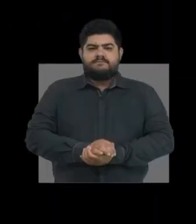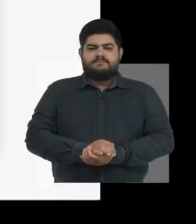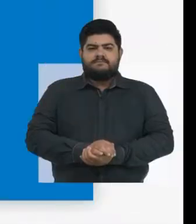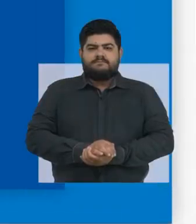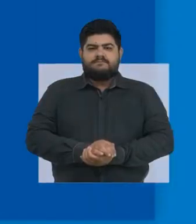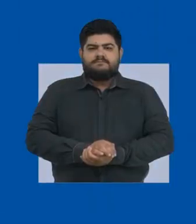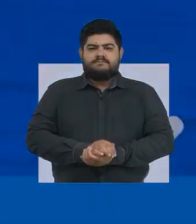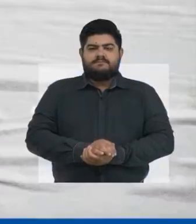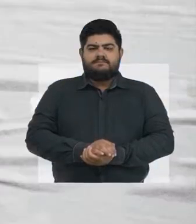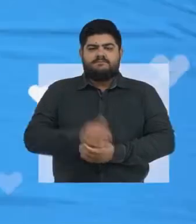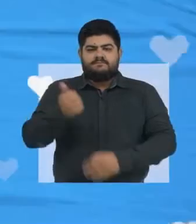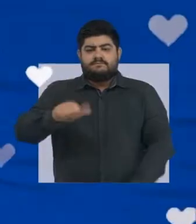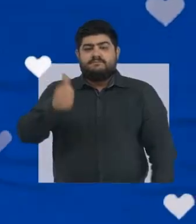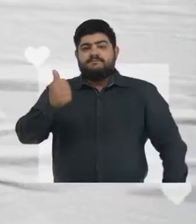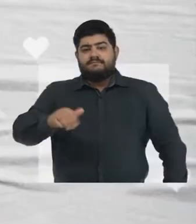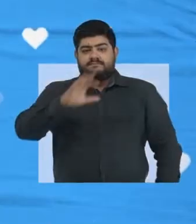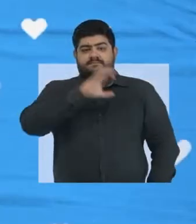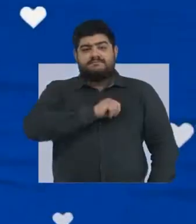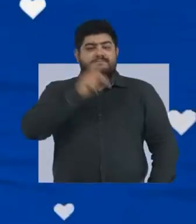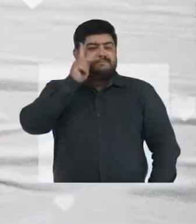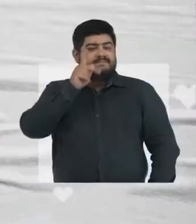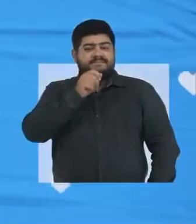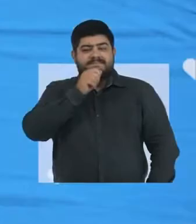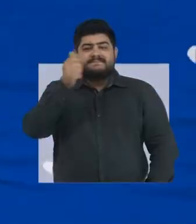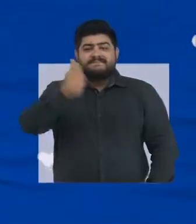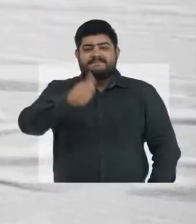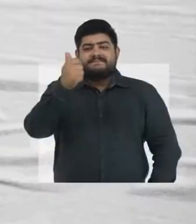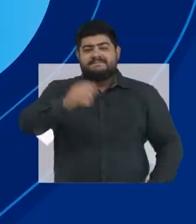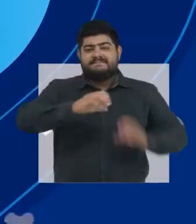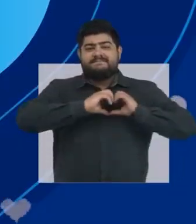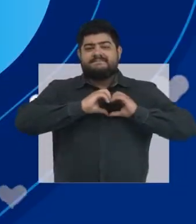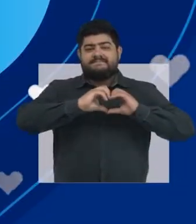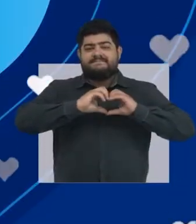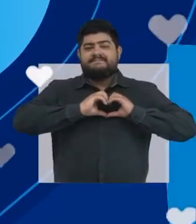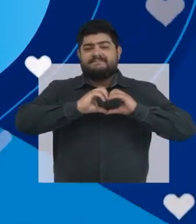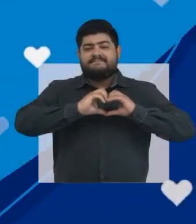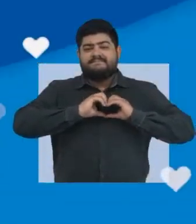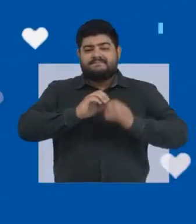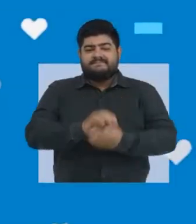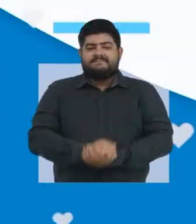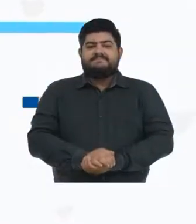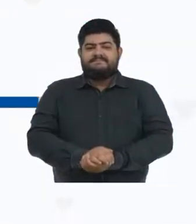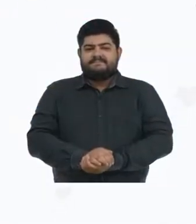Foz com amor a Porto Velho. Foz com amor amor Velho.